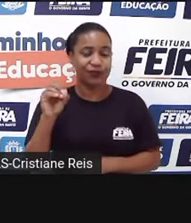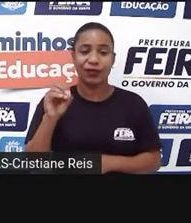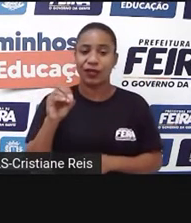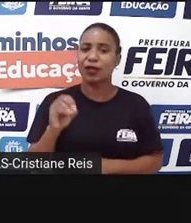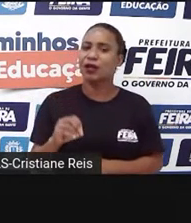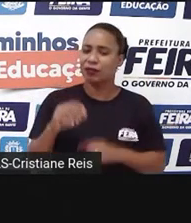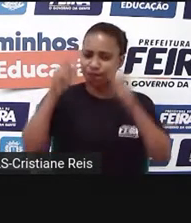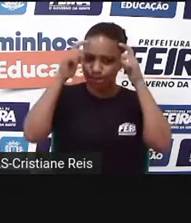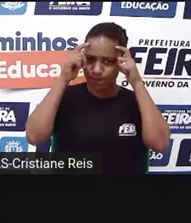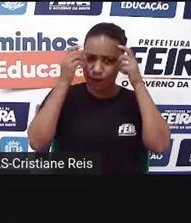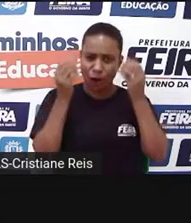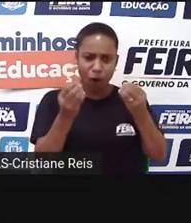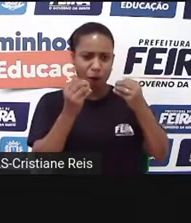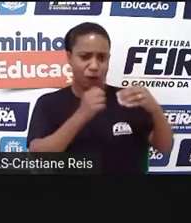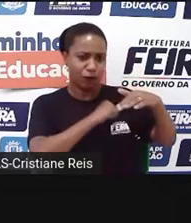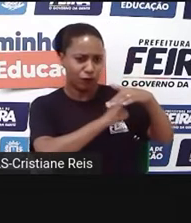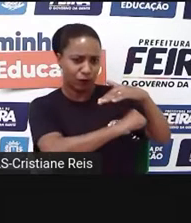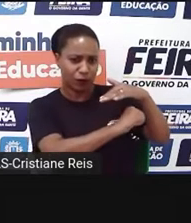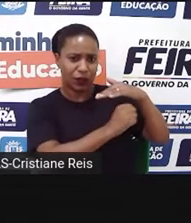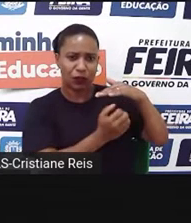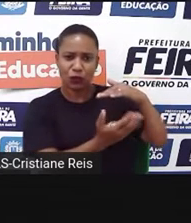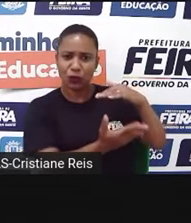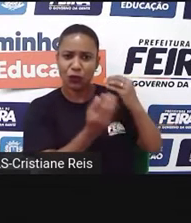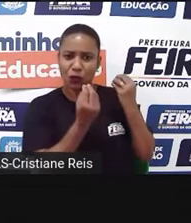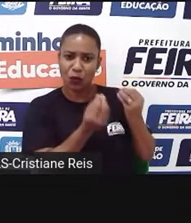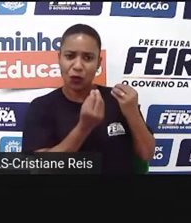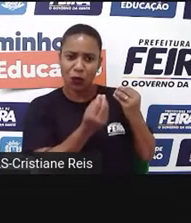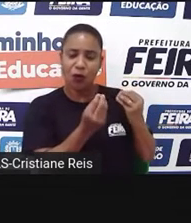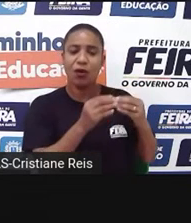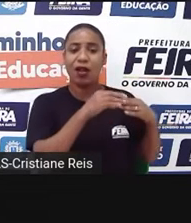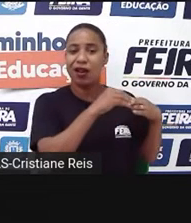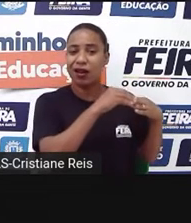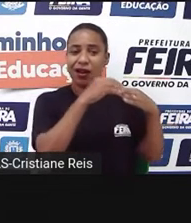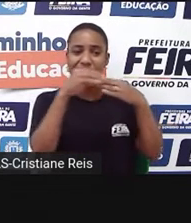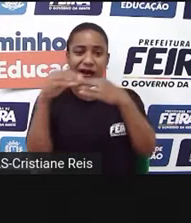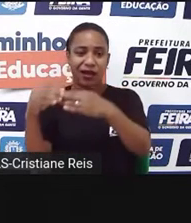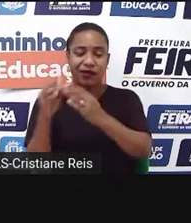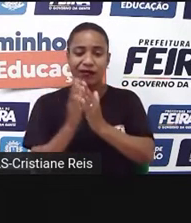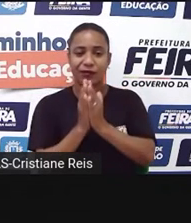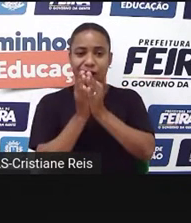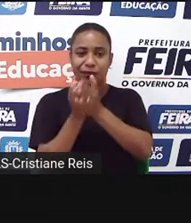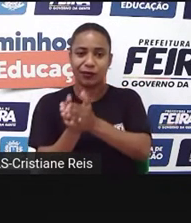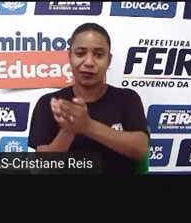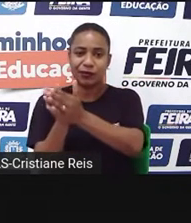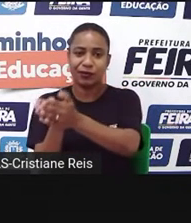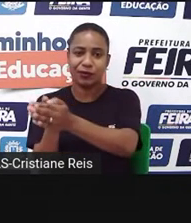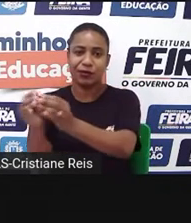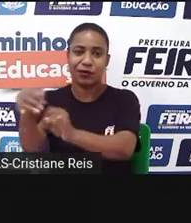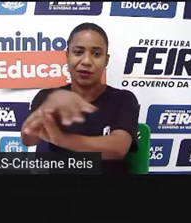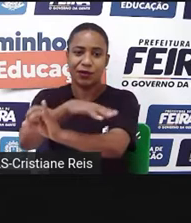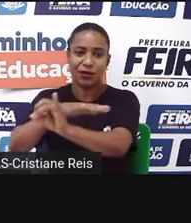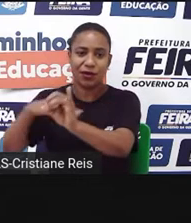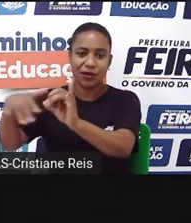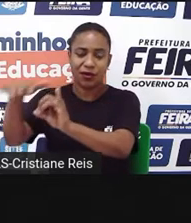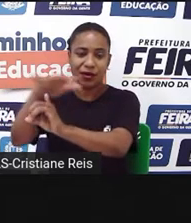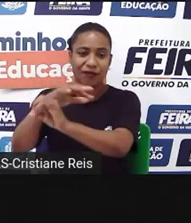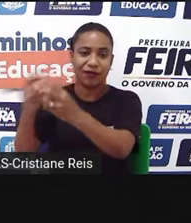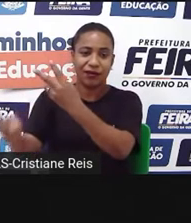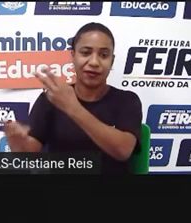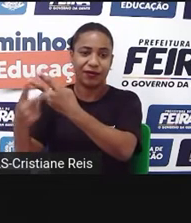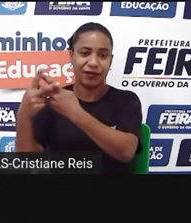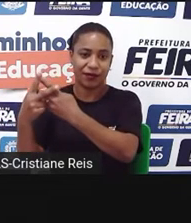piratas, ele compra esses piratas e volta novamente para o castelo.